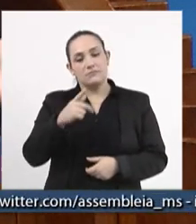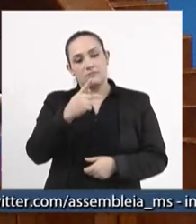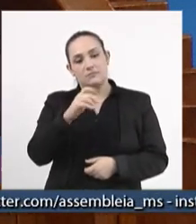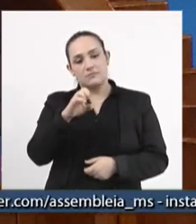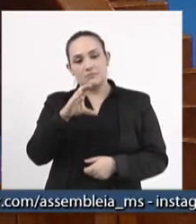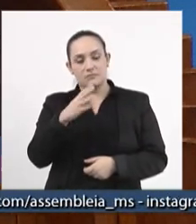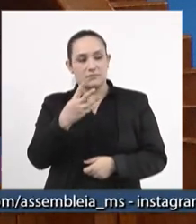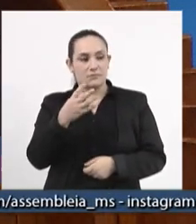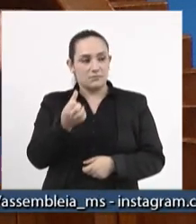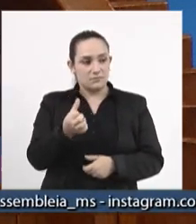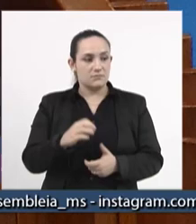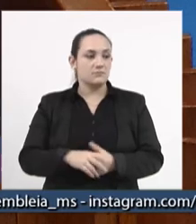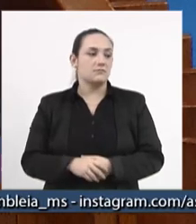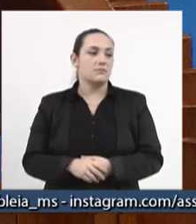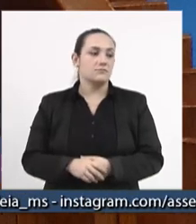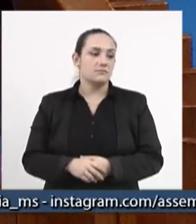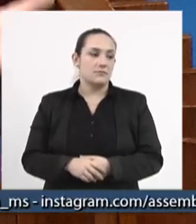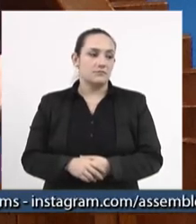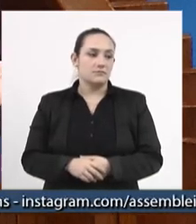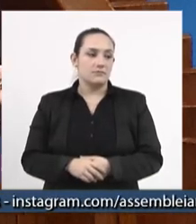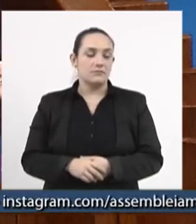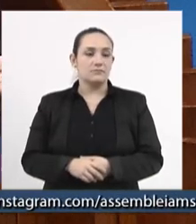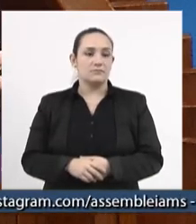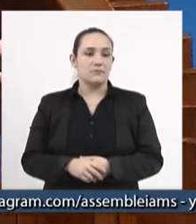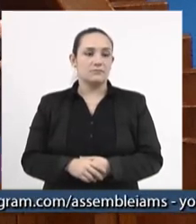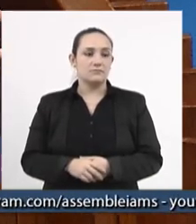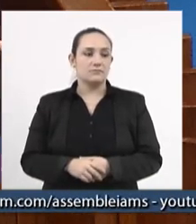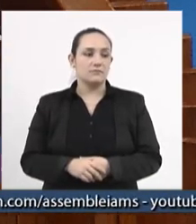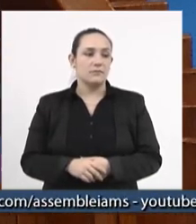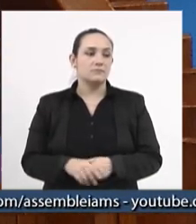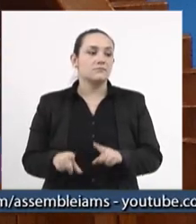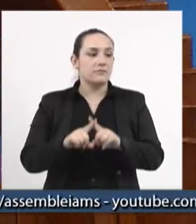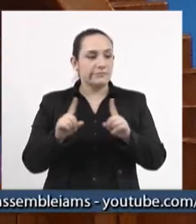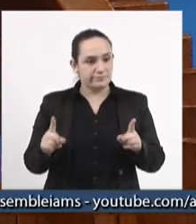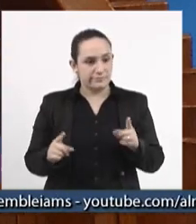Infelizmente, a PEC 45 tem um lobby muito grande.